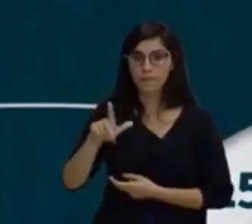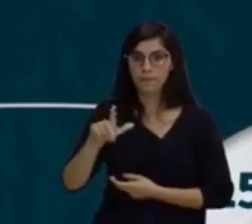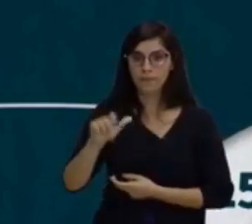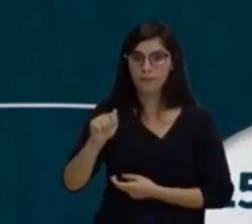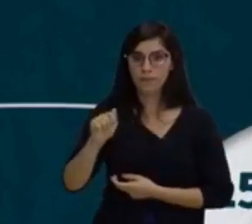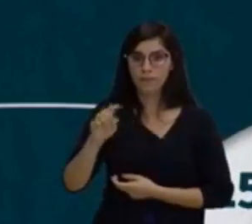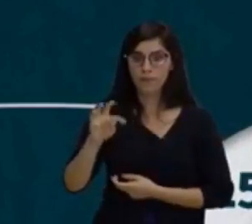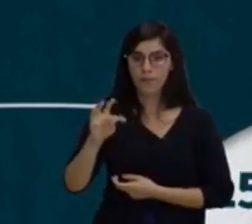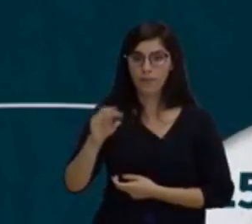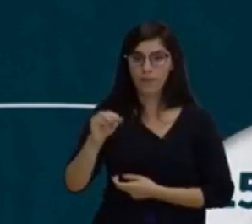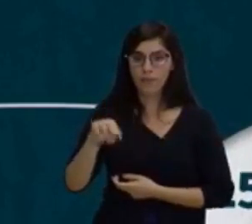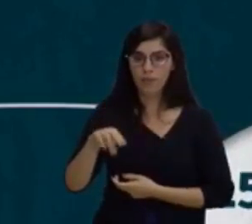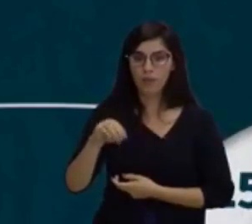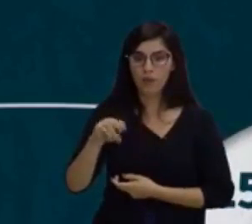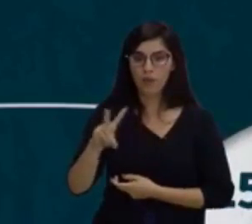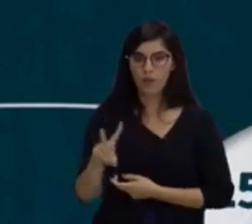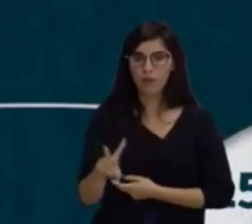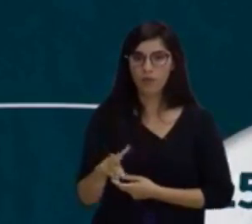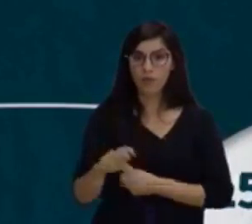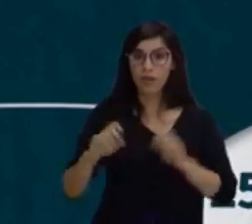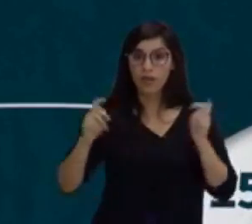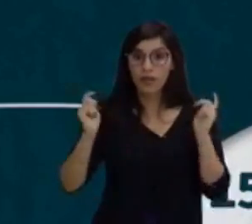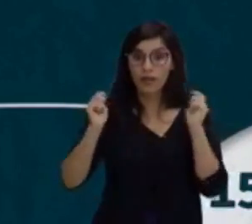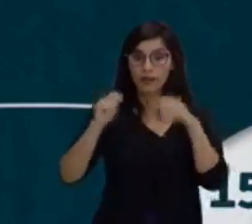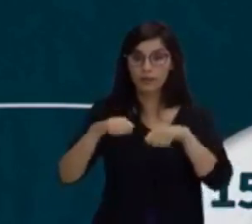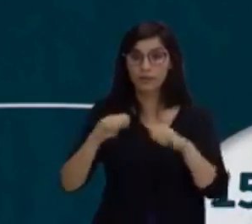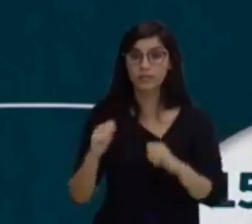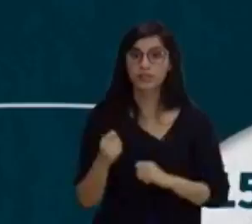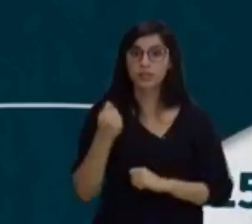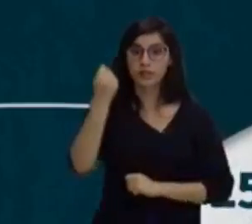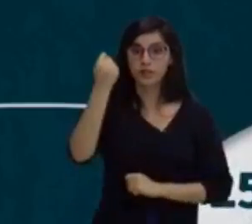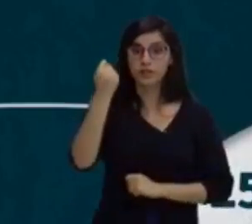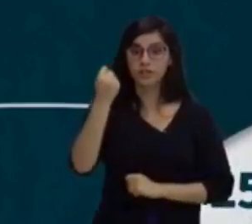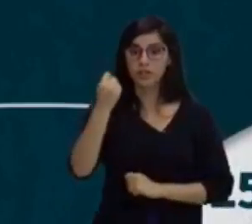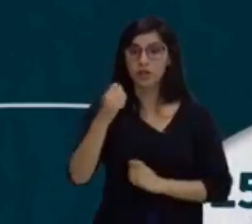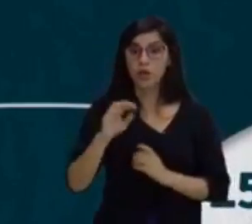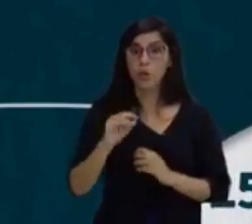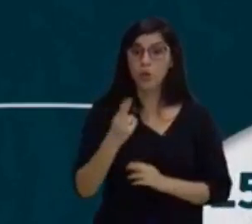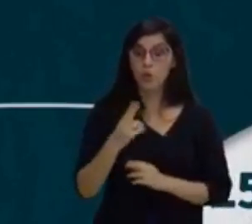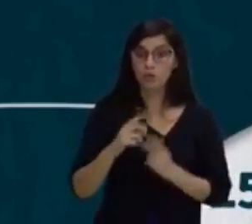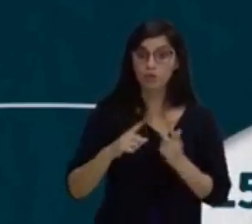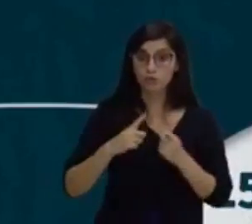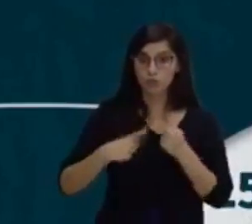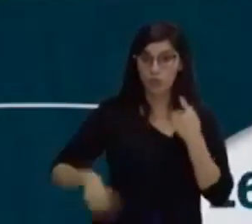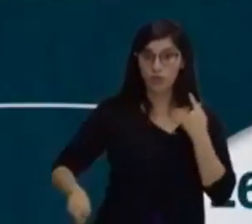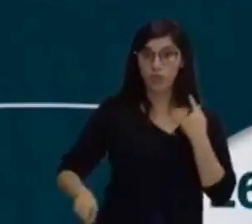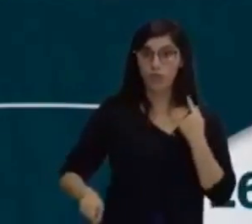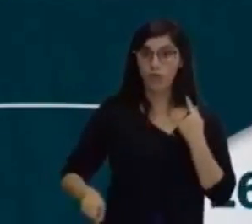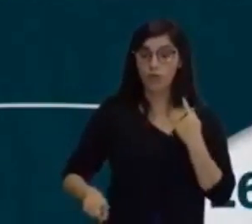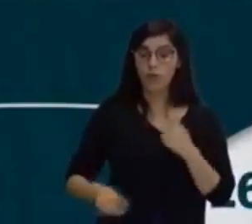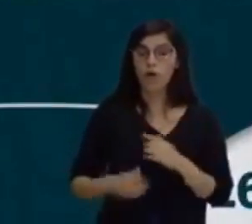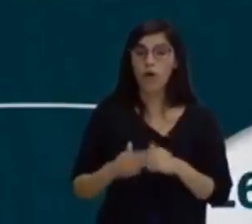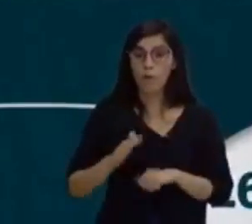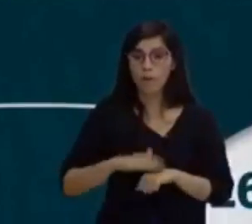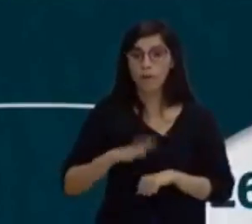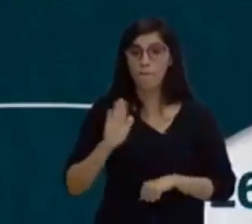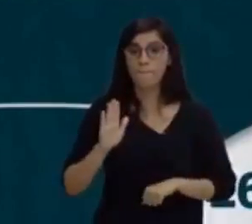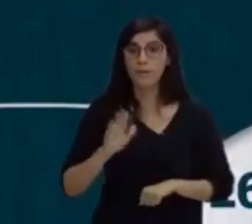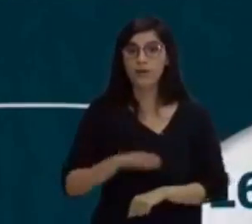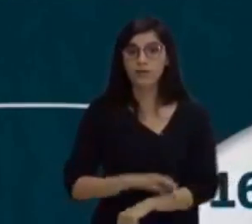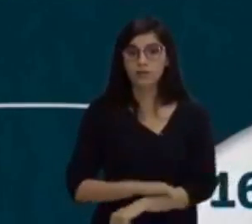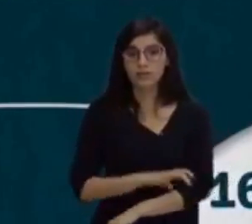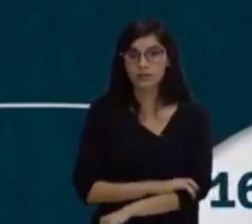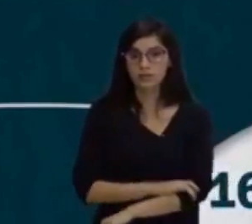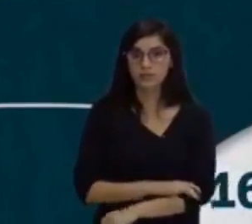vencer ou se opor a uma maior resistência mediante a ação muscular. Vamos a outros.